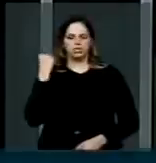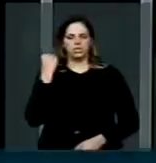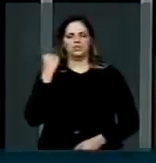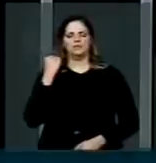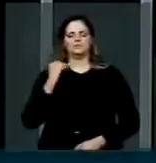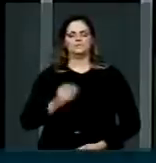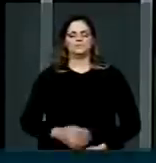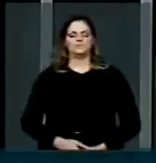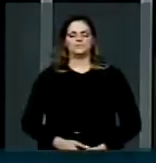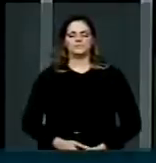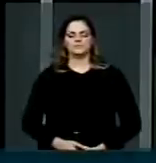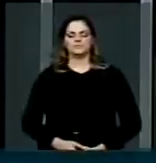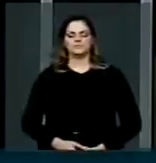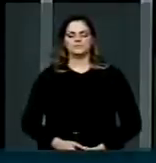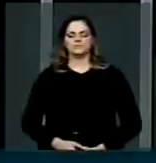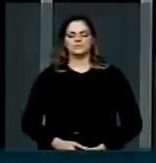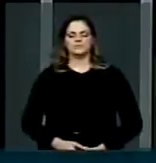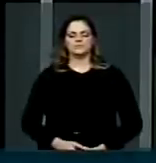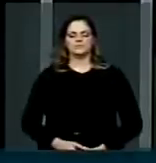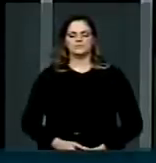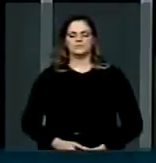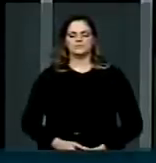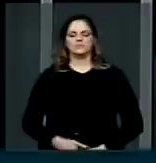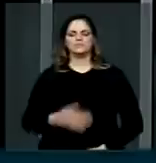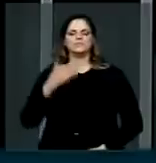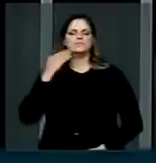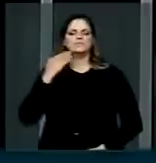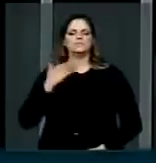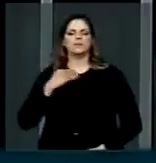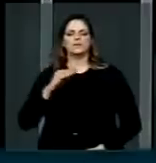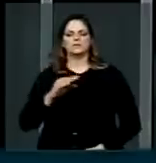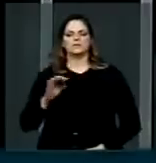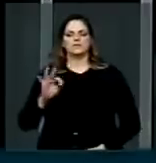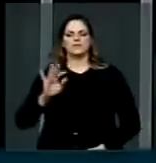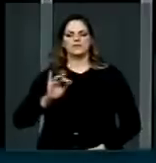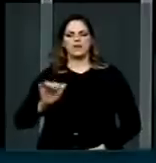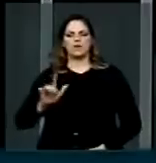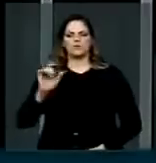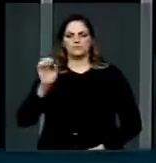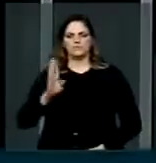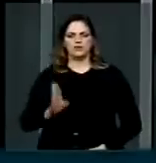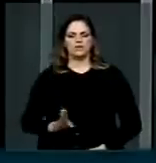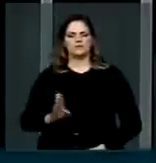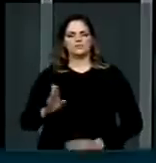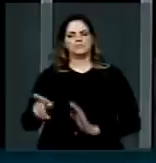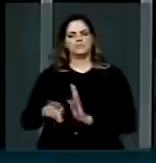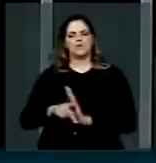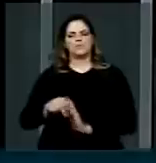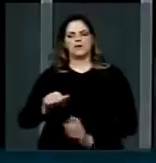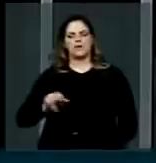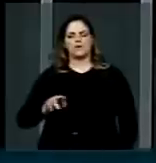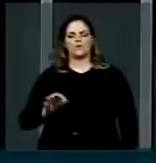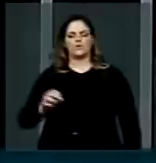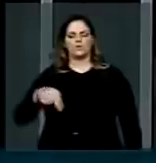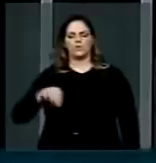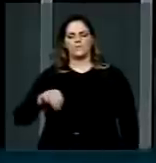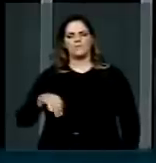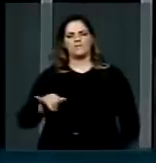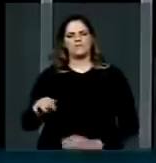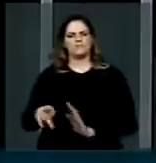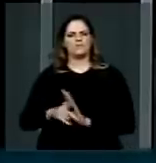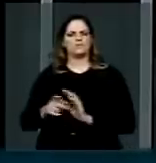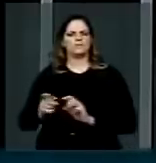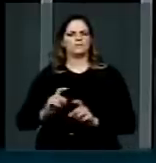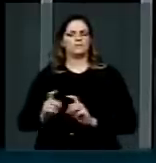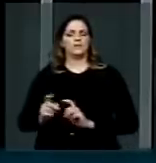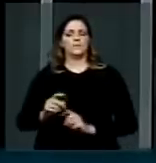que é a questão da autonomia do Banco Central do Brasil. Ela foi recolocada na mídia pelo presidente do